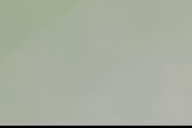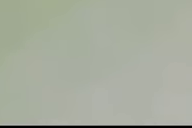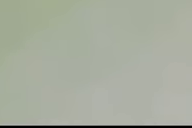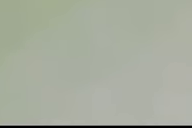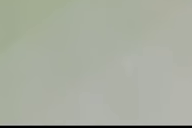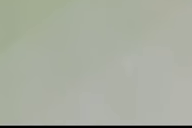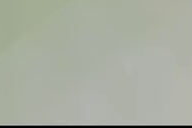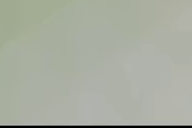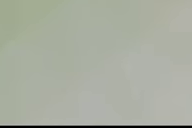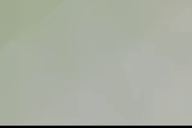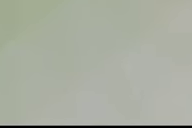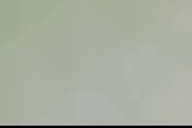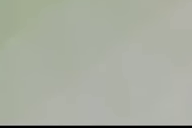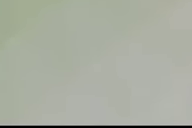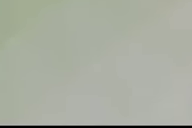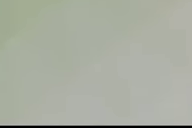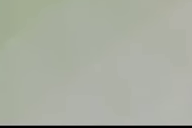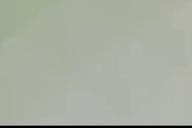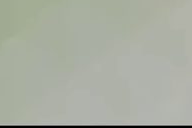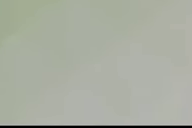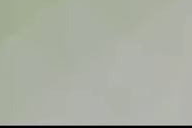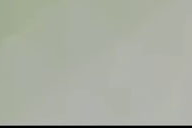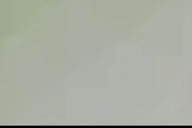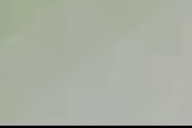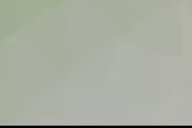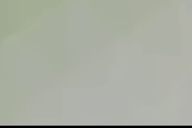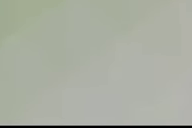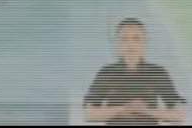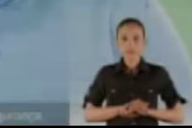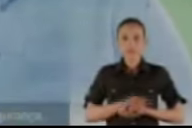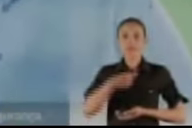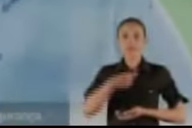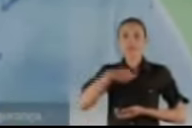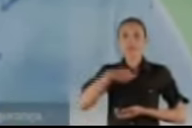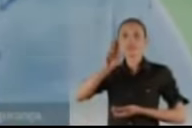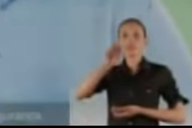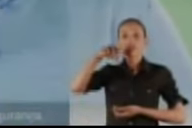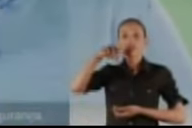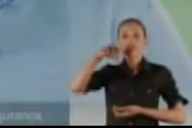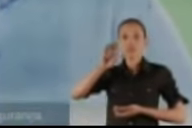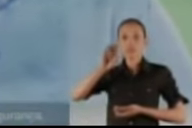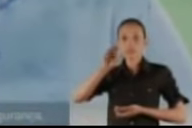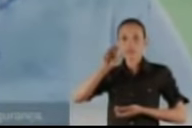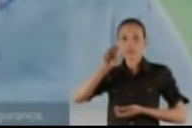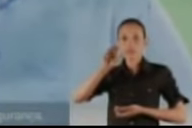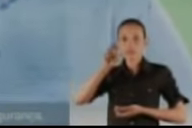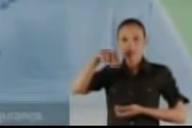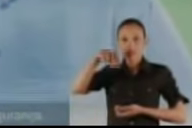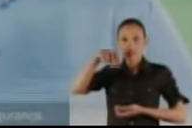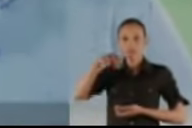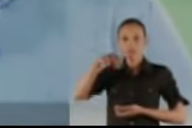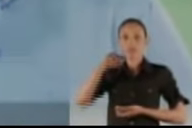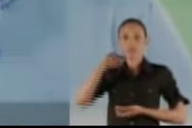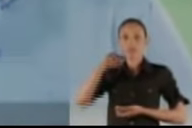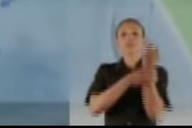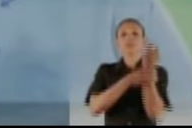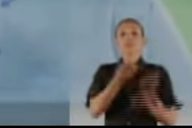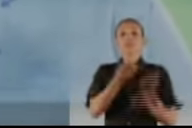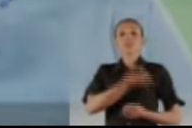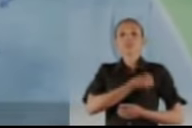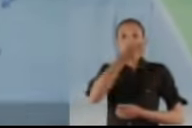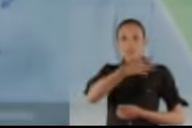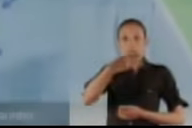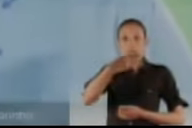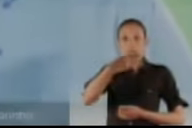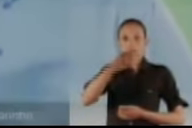ético e insustentável. PV e PC do B. Sou o Coronel Vanderson, Federal da Segurança, número 4300.